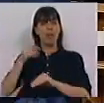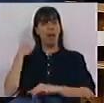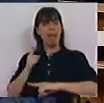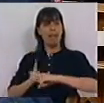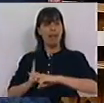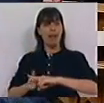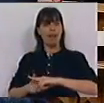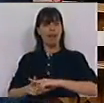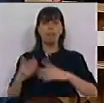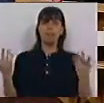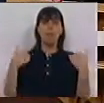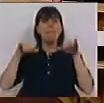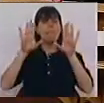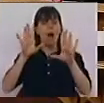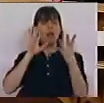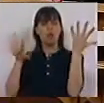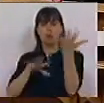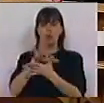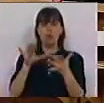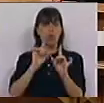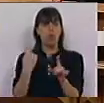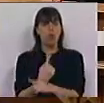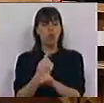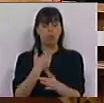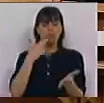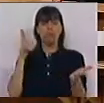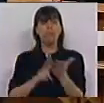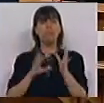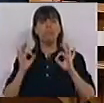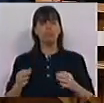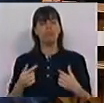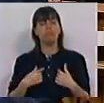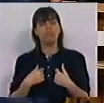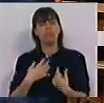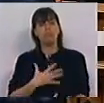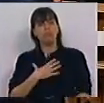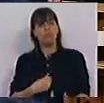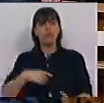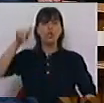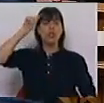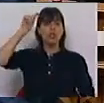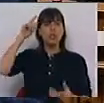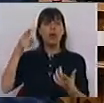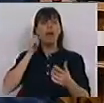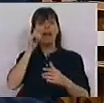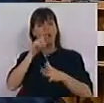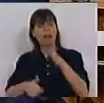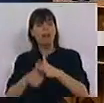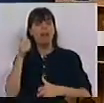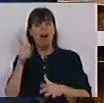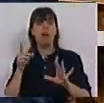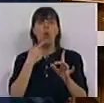na Grécia. Mas não se confundam as coisas, o facto de nós apreciarmos e respeitarmos os vencedores